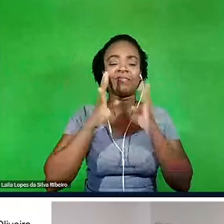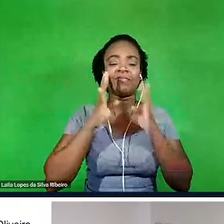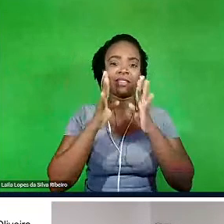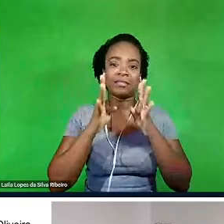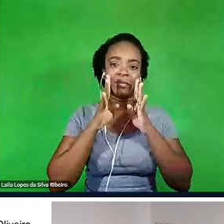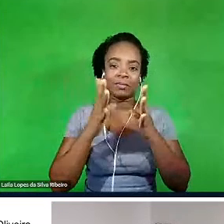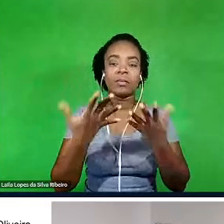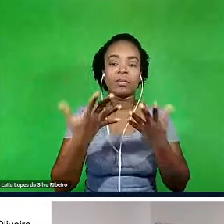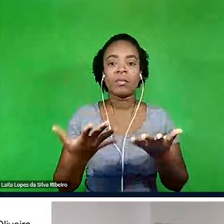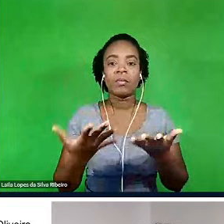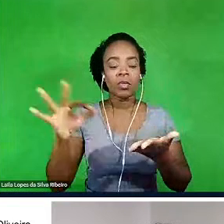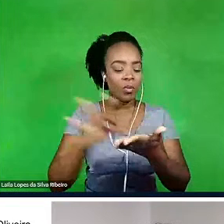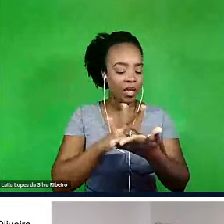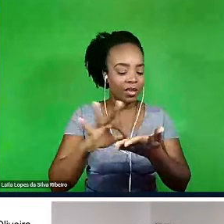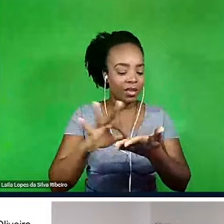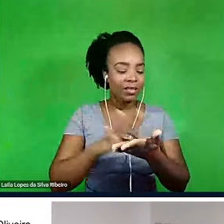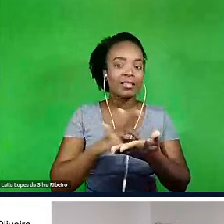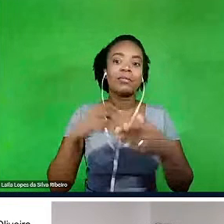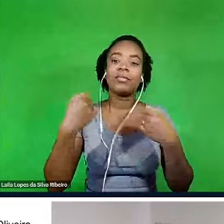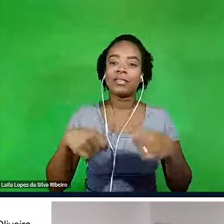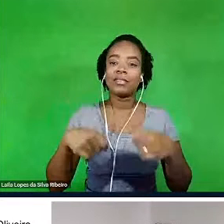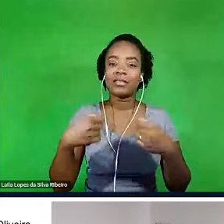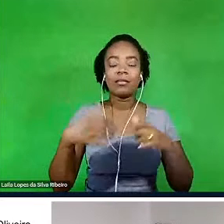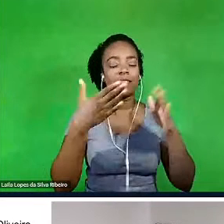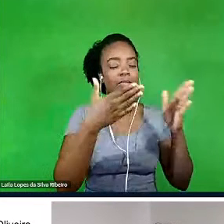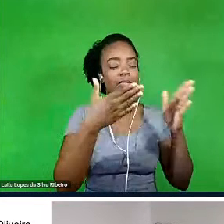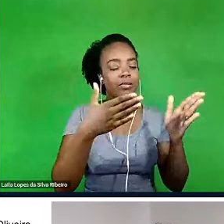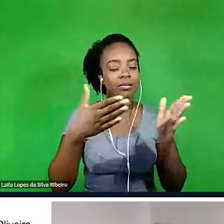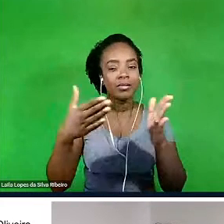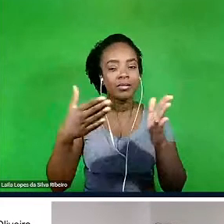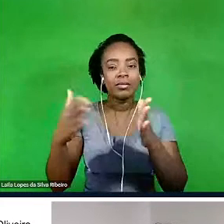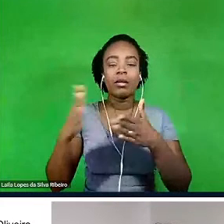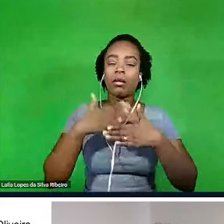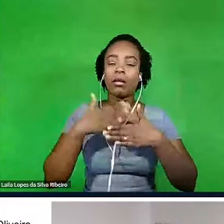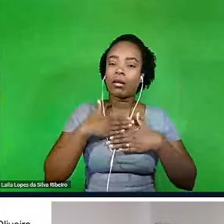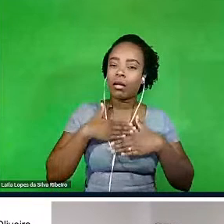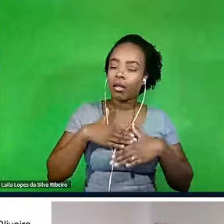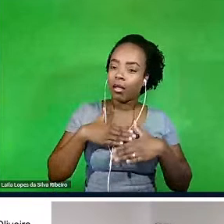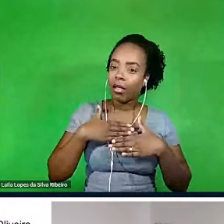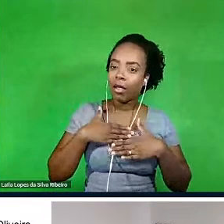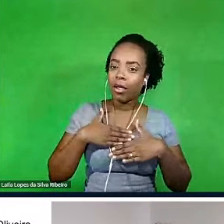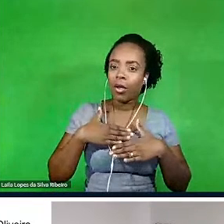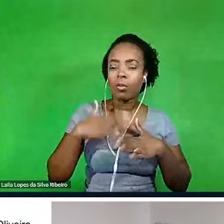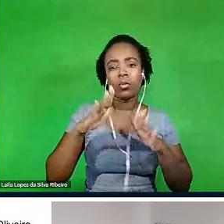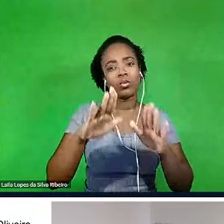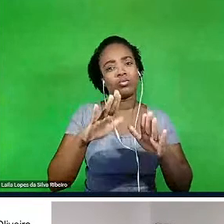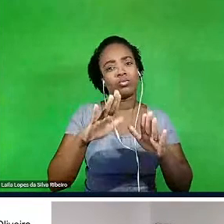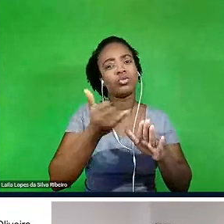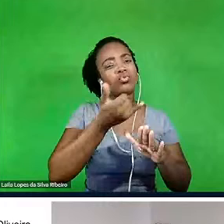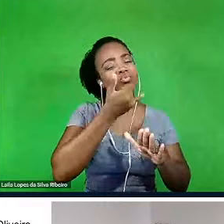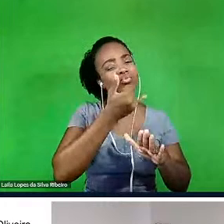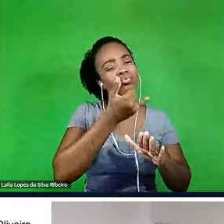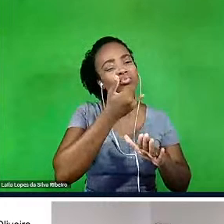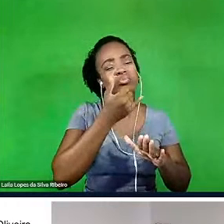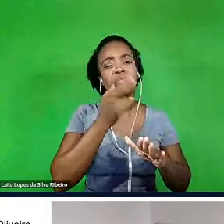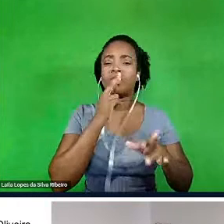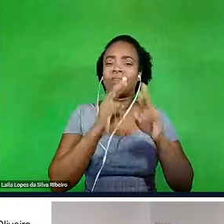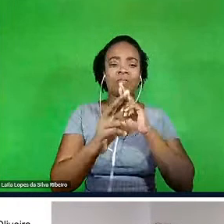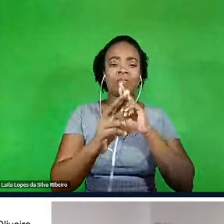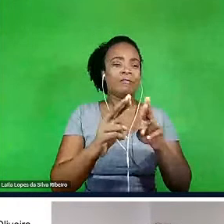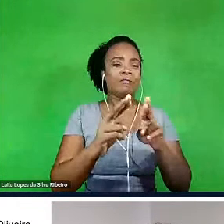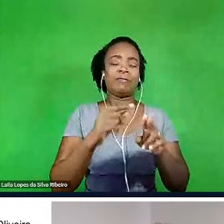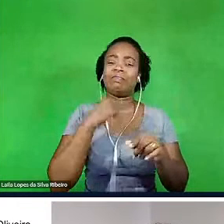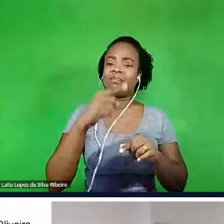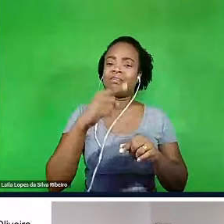esse olhar com calma, assim, então, eu infelizmente vou fugir dessa questão, porque eu vou falar de uma